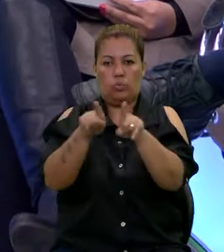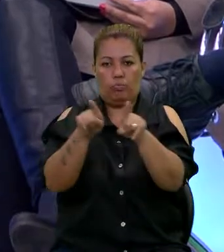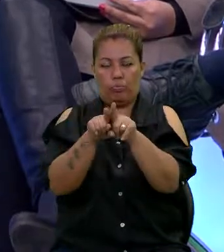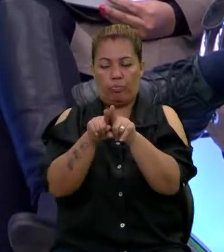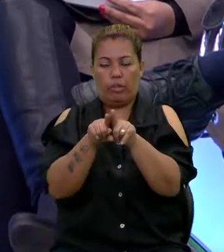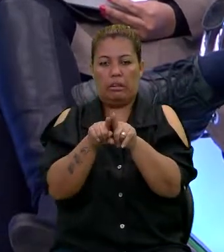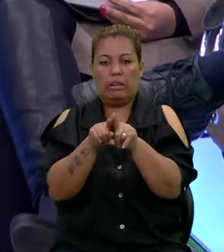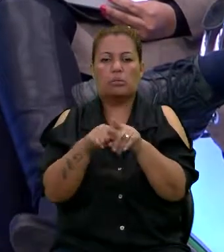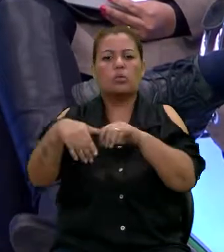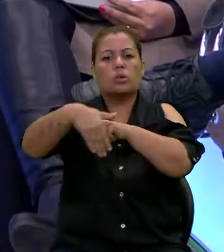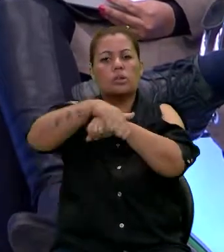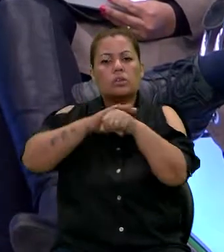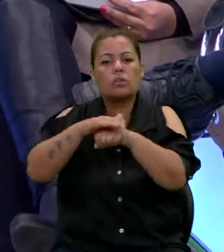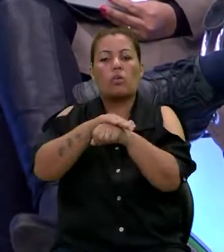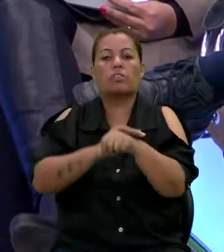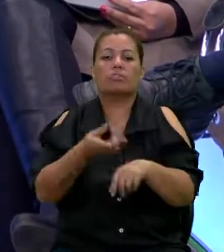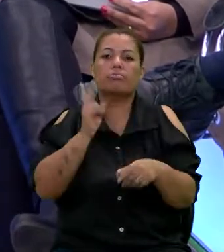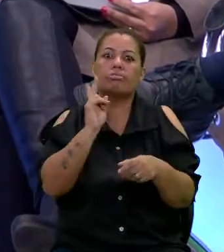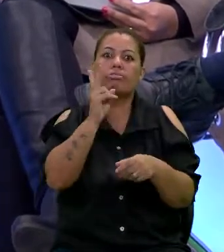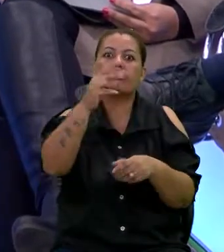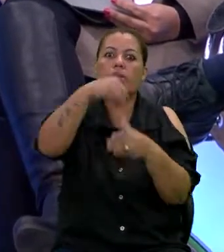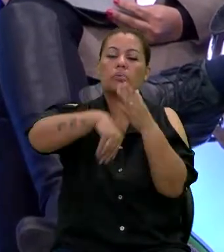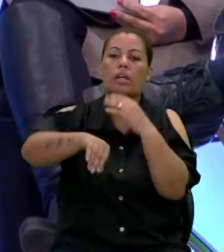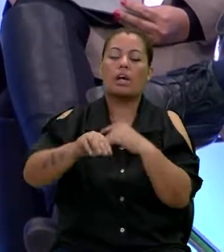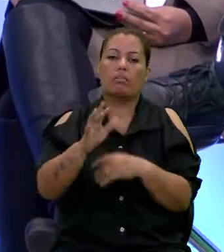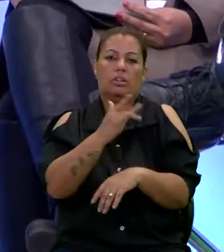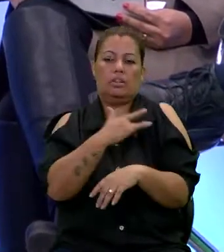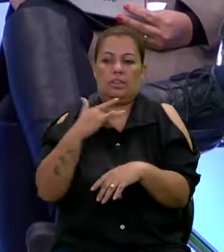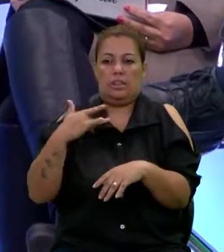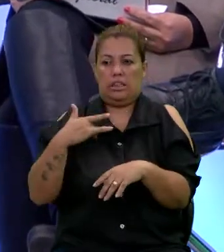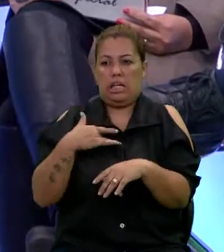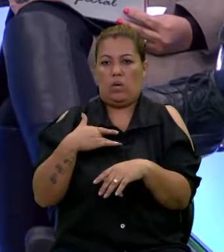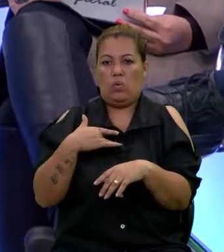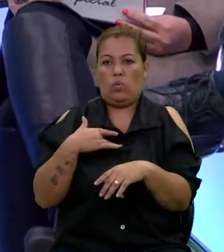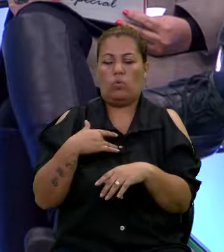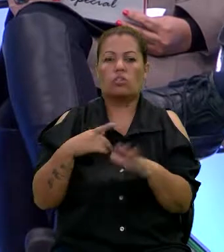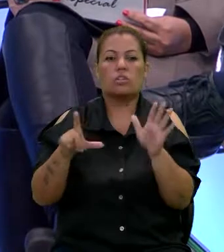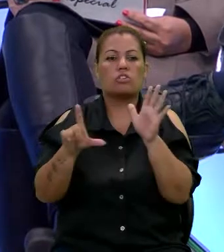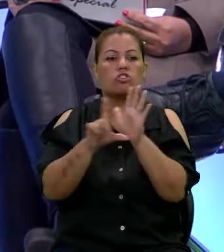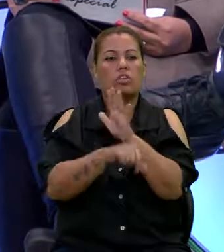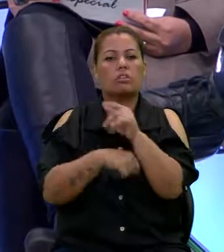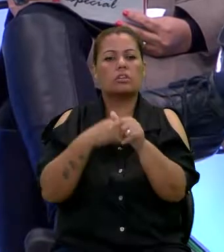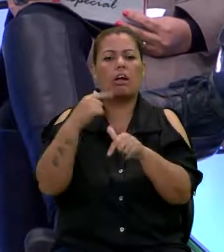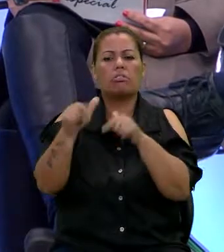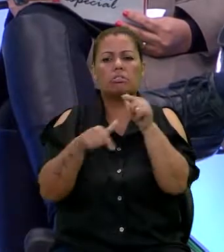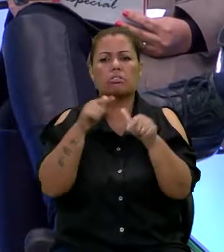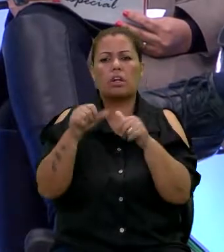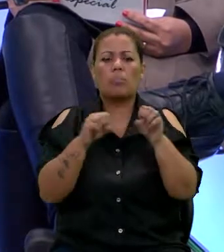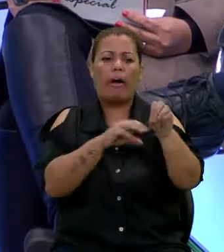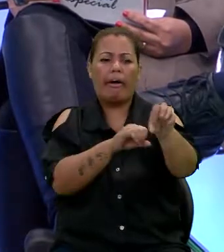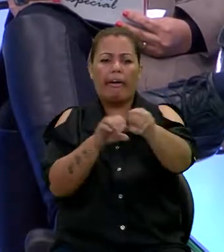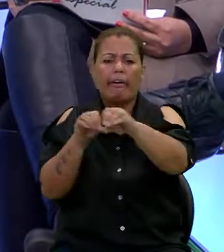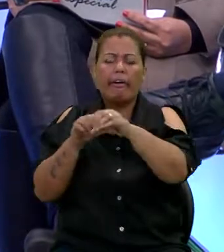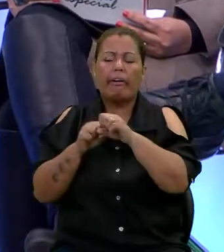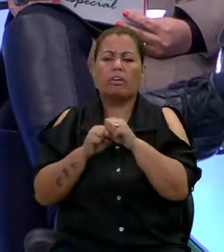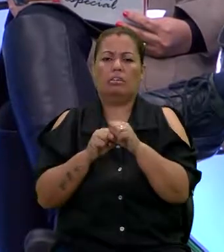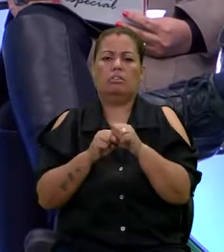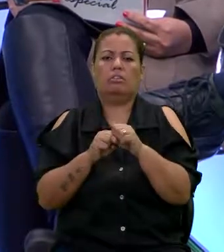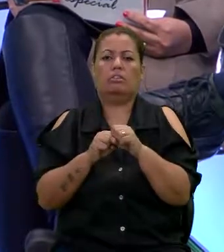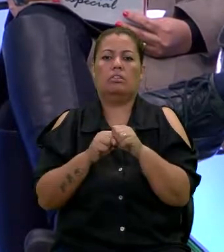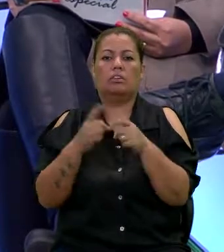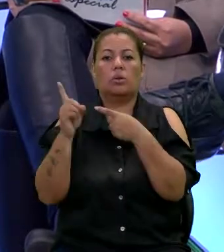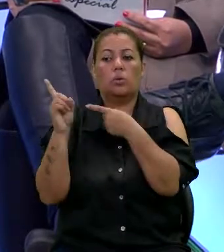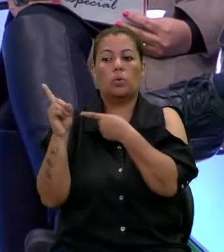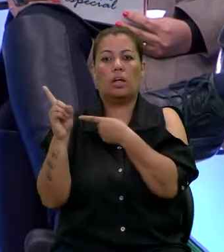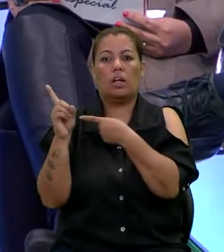acho que tudo que nós conversamos sempre entra no quesito saúde, seja nos laudos, para o trabalho, para a educação, e, no caso,